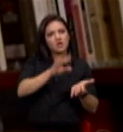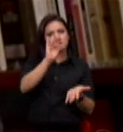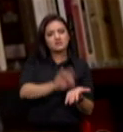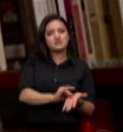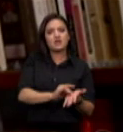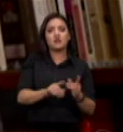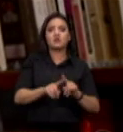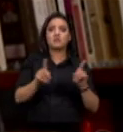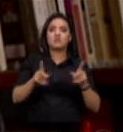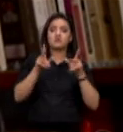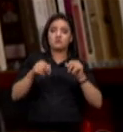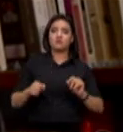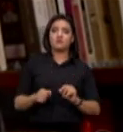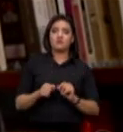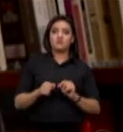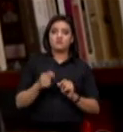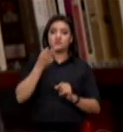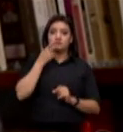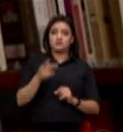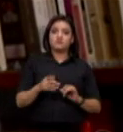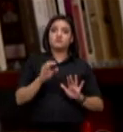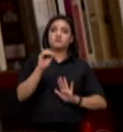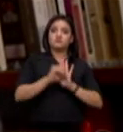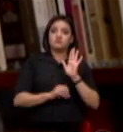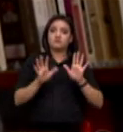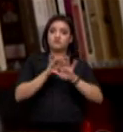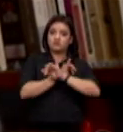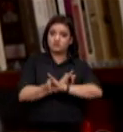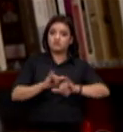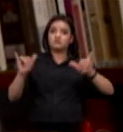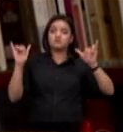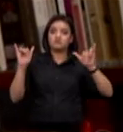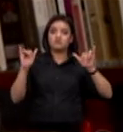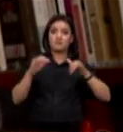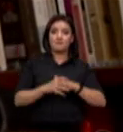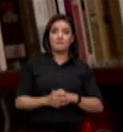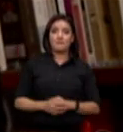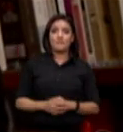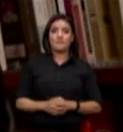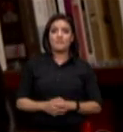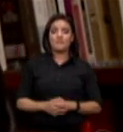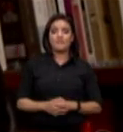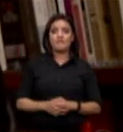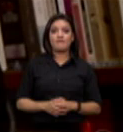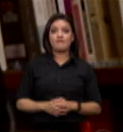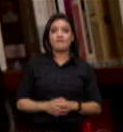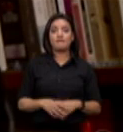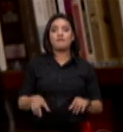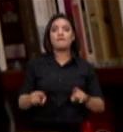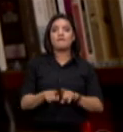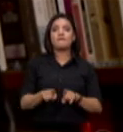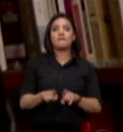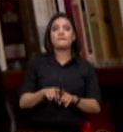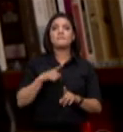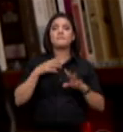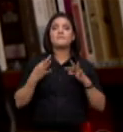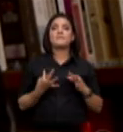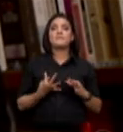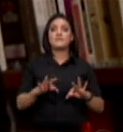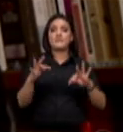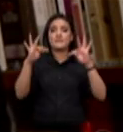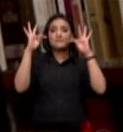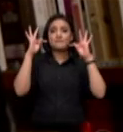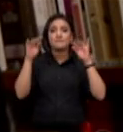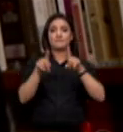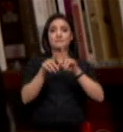através de um posicionamento oficial recentemente divulgado pela febró também vamos investir em tecnologias